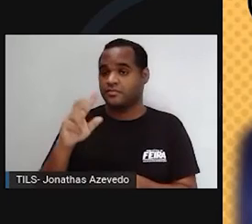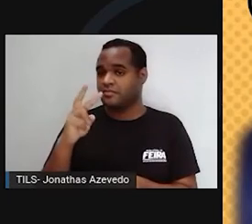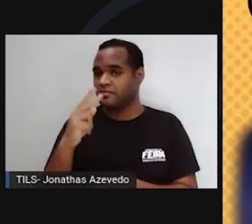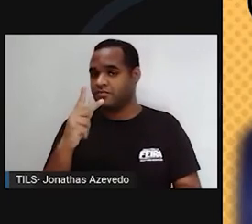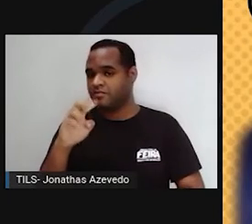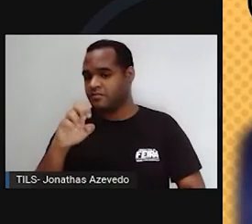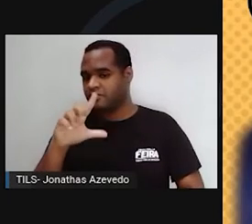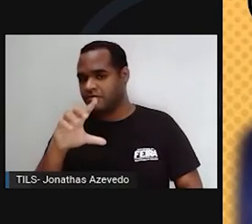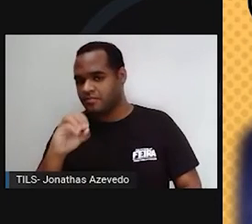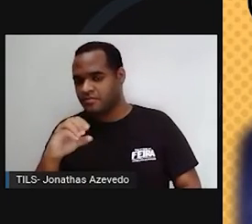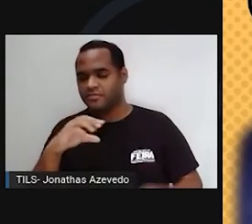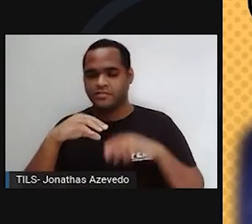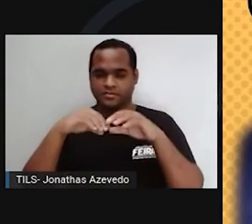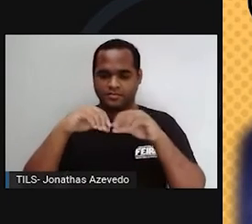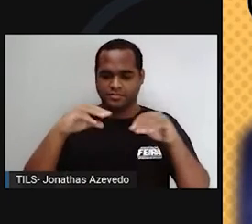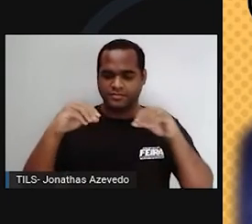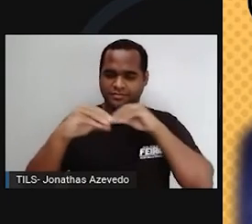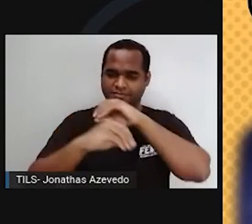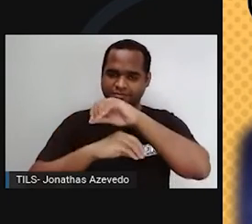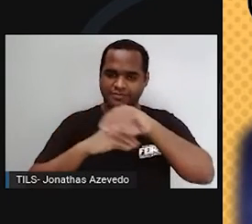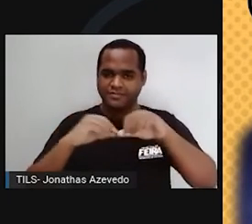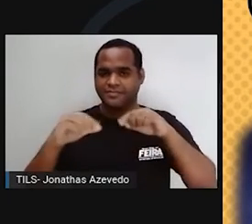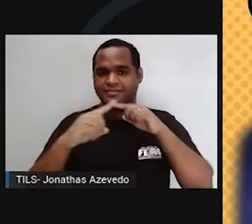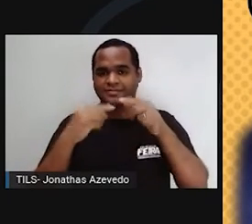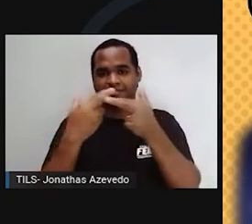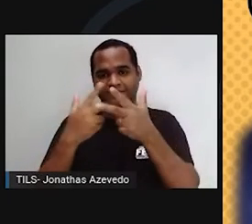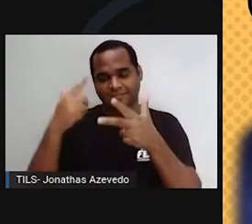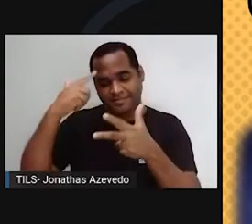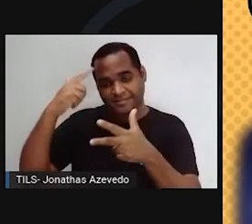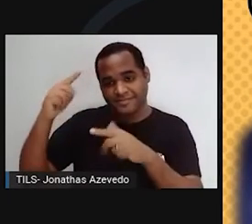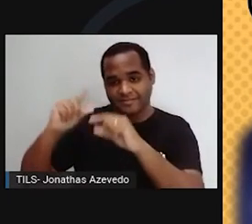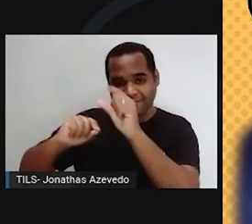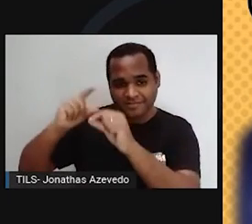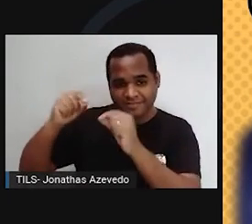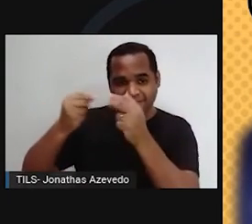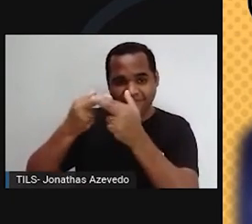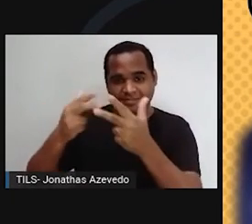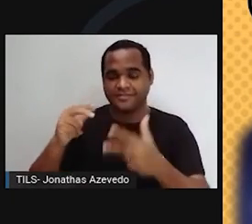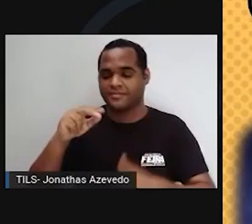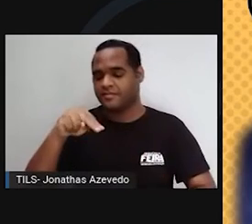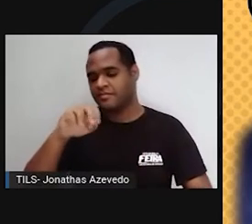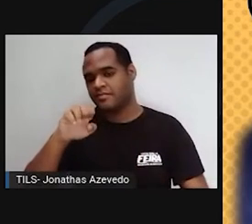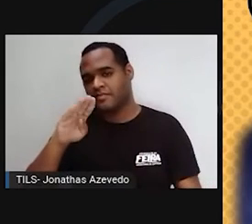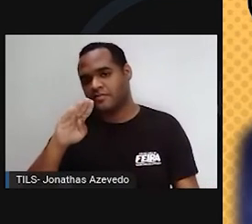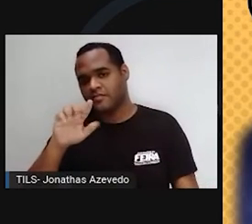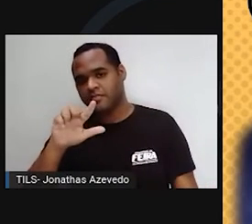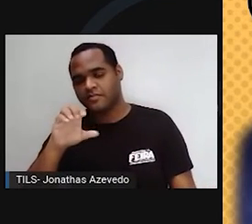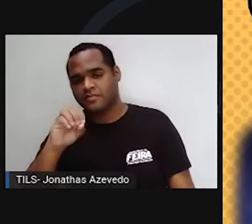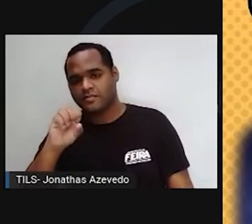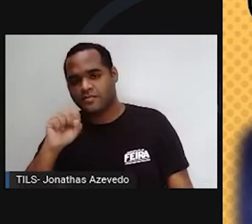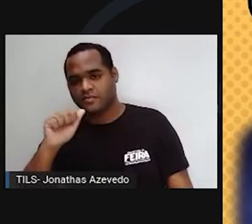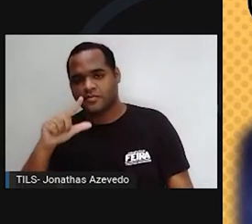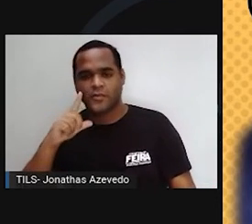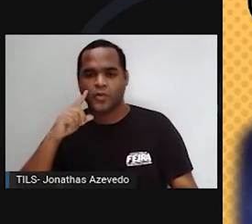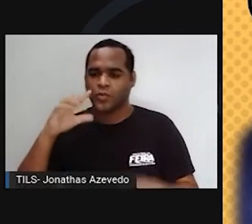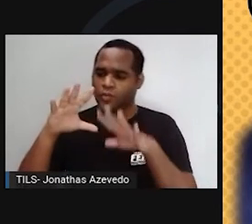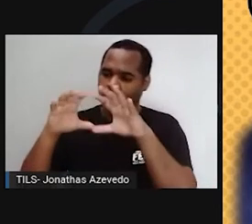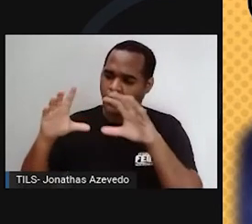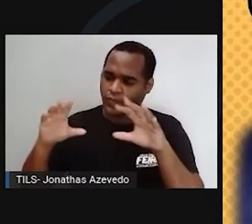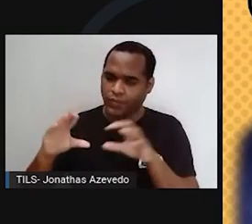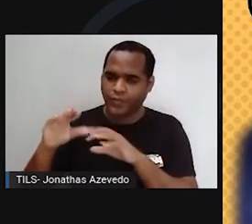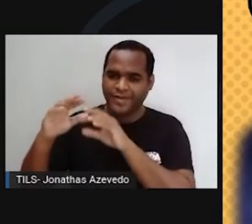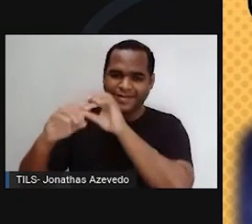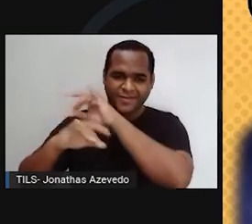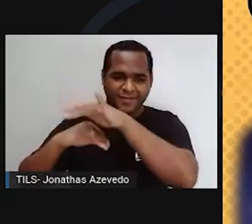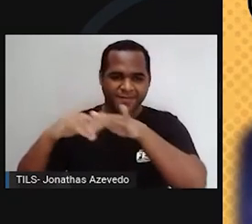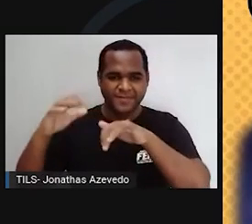e poeira. Esses berçários estelares são conhecidos como nebulosas, ou nuvens moleculares, e possuem